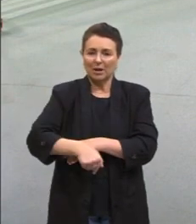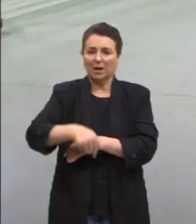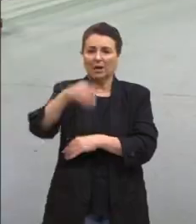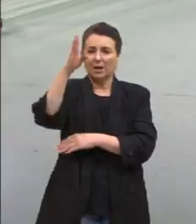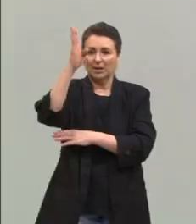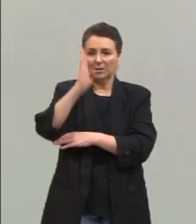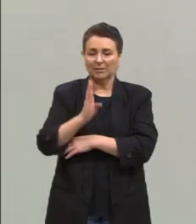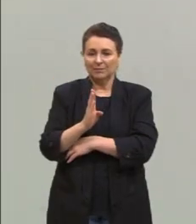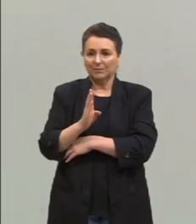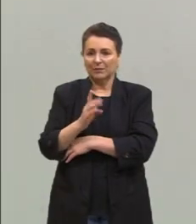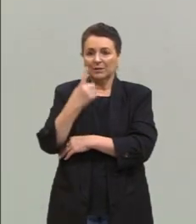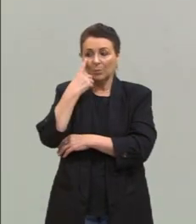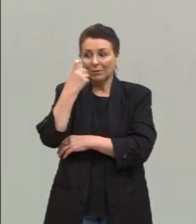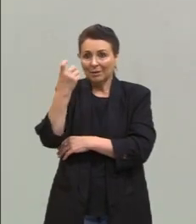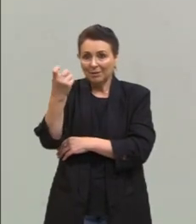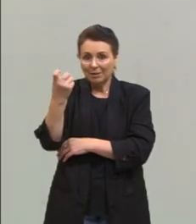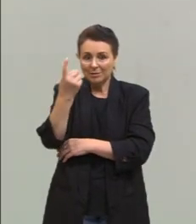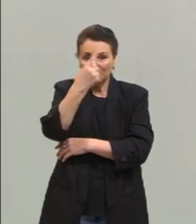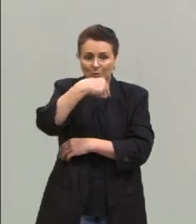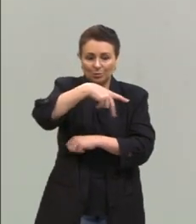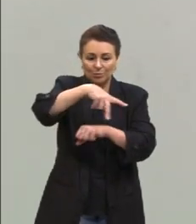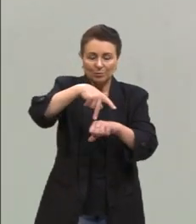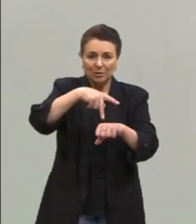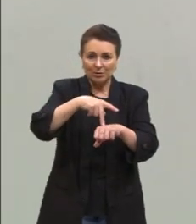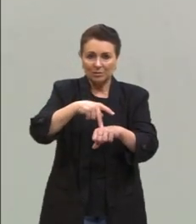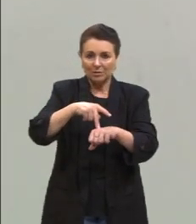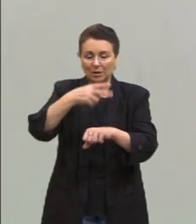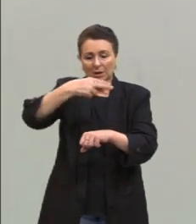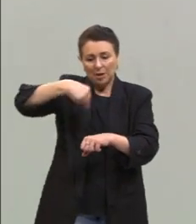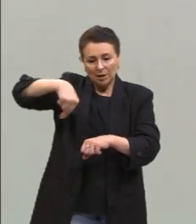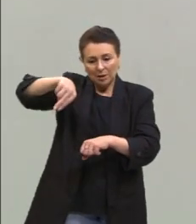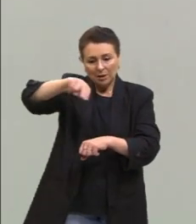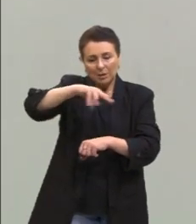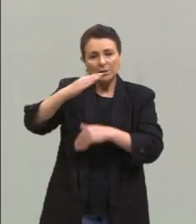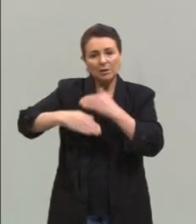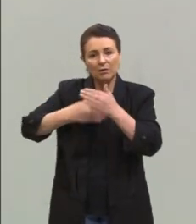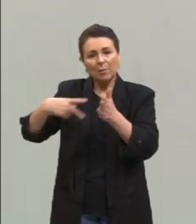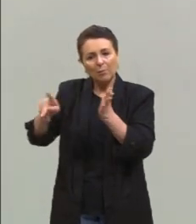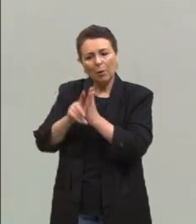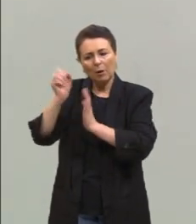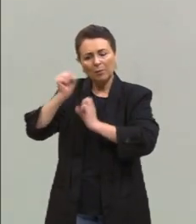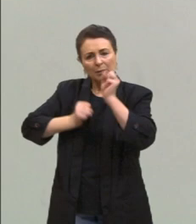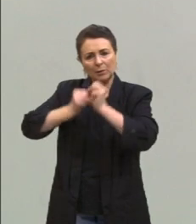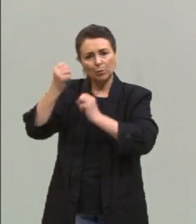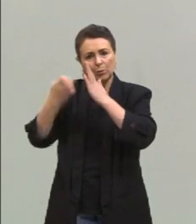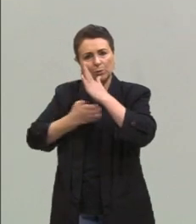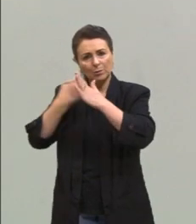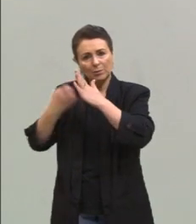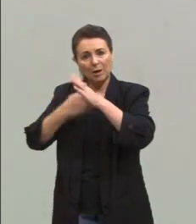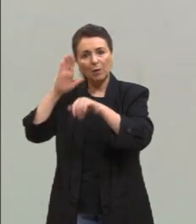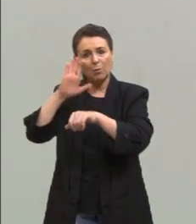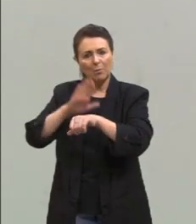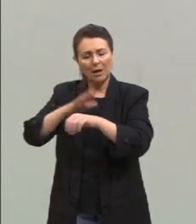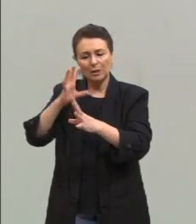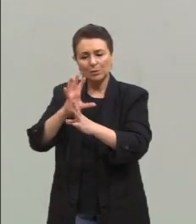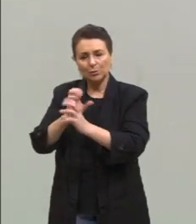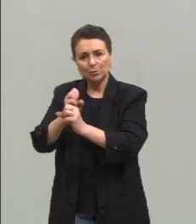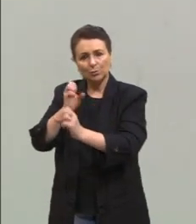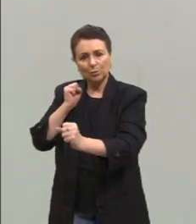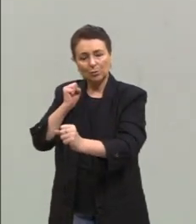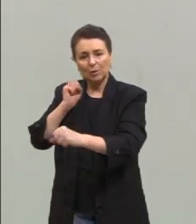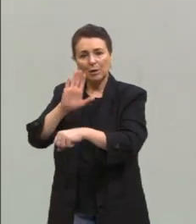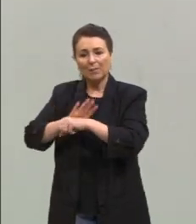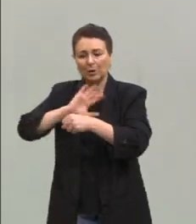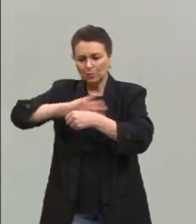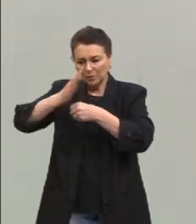interesses internacionais e a gente poderia tentar desenvolver a nossa própria indústria de uma forma mais lucrativa e também mais